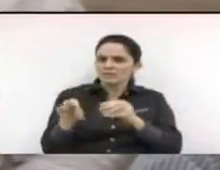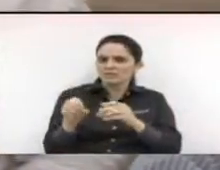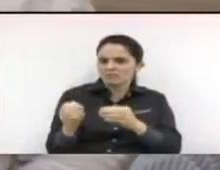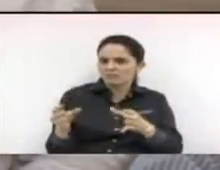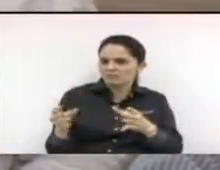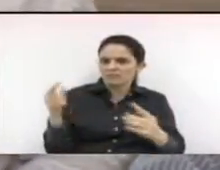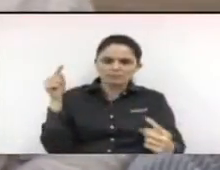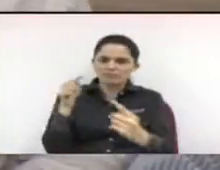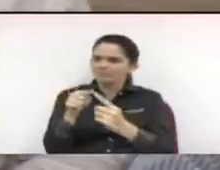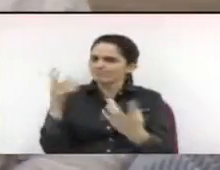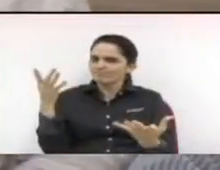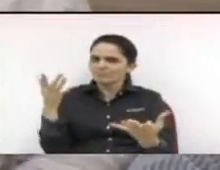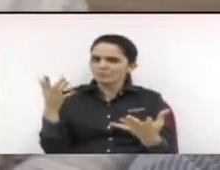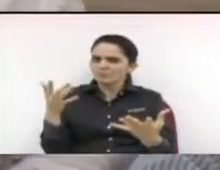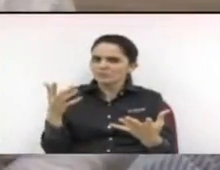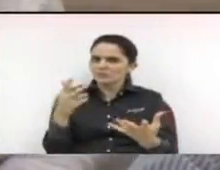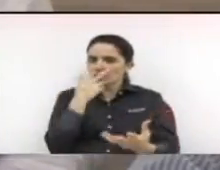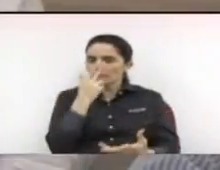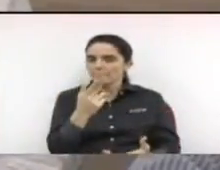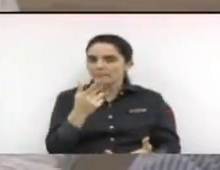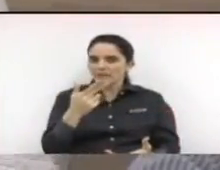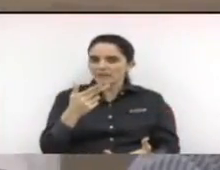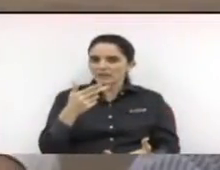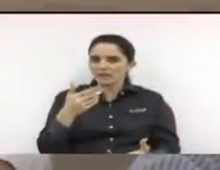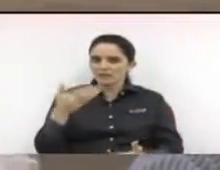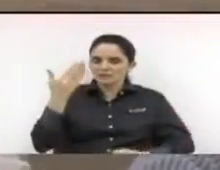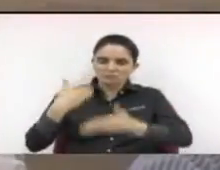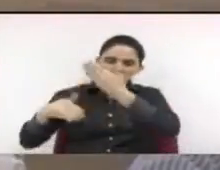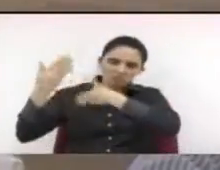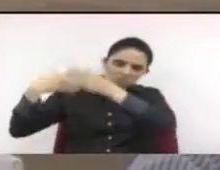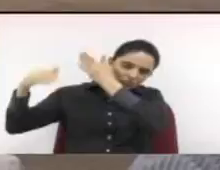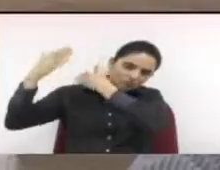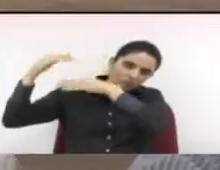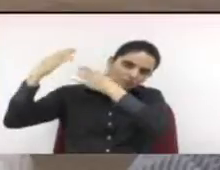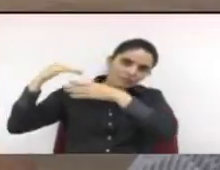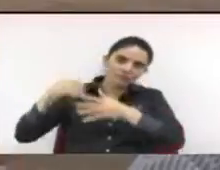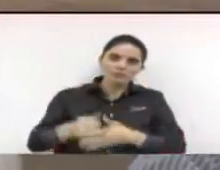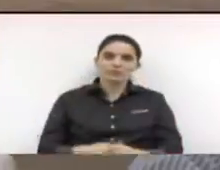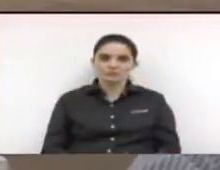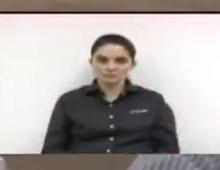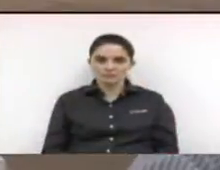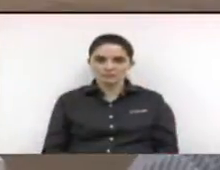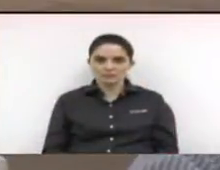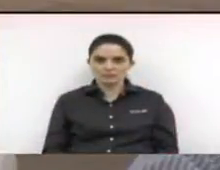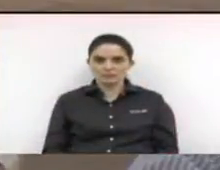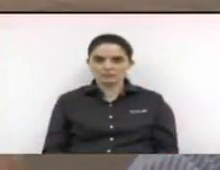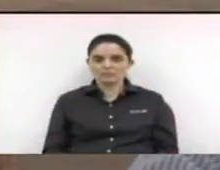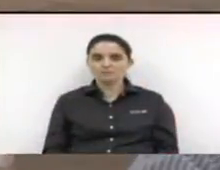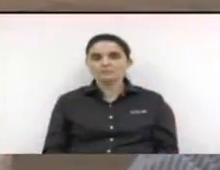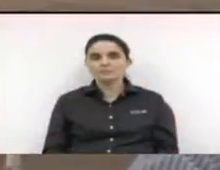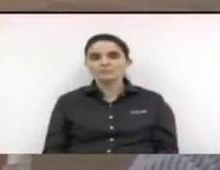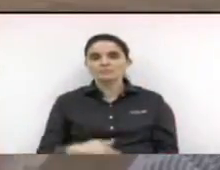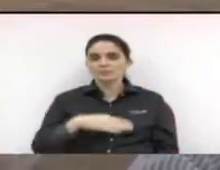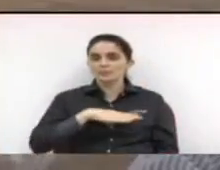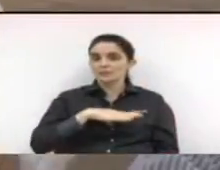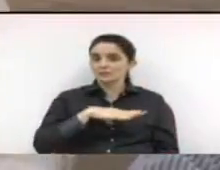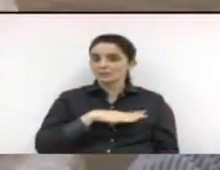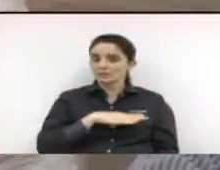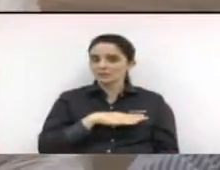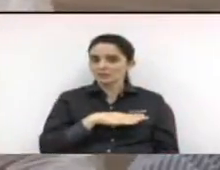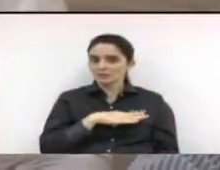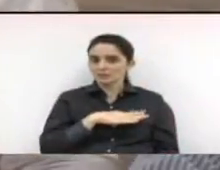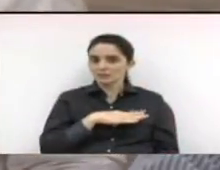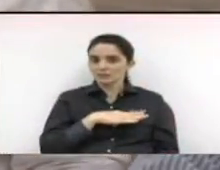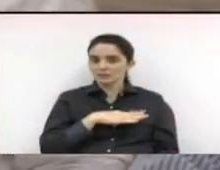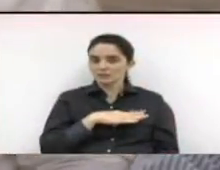que na minha opinião além de retrocesso vai trazer uma carga imensa para o município não só de Limeira